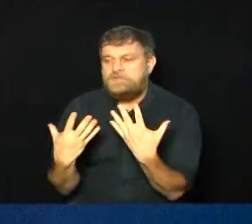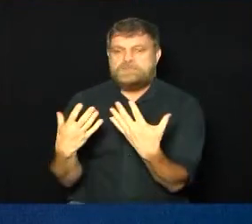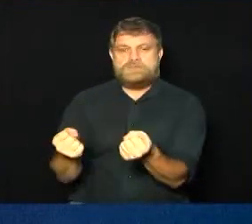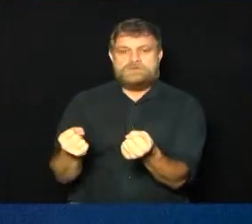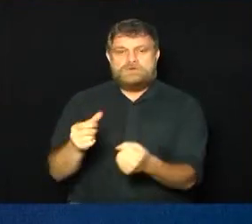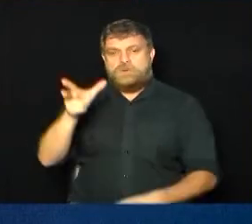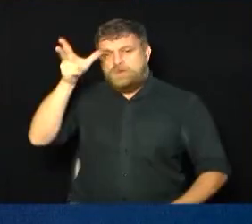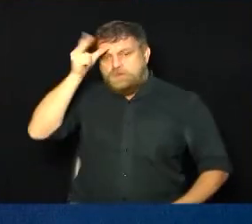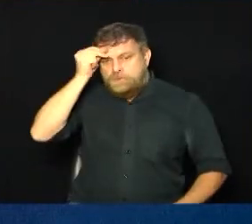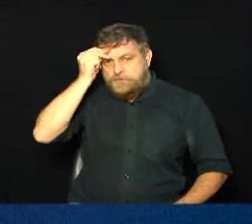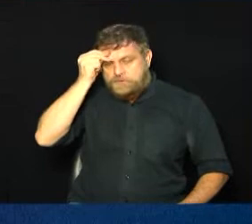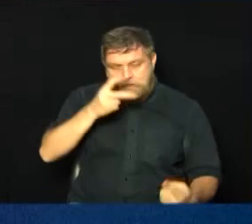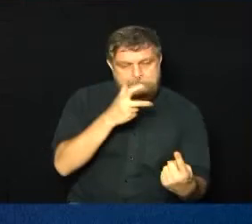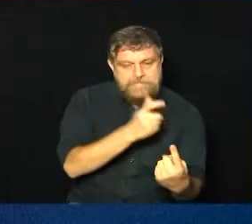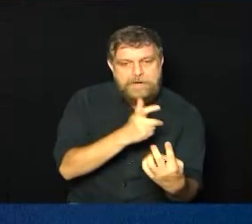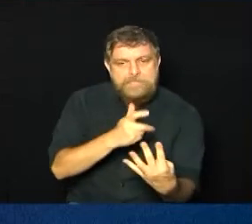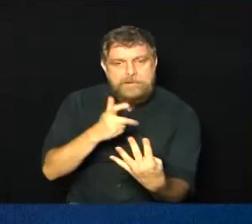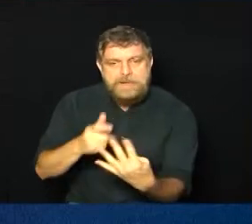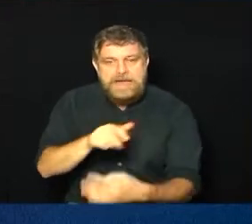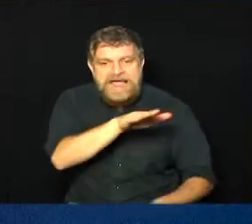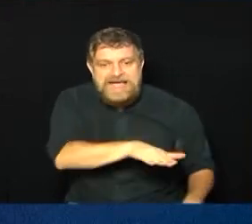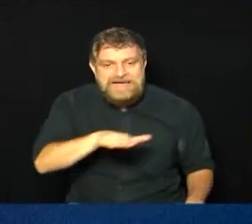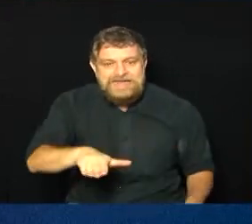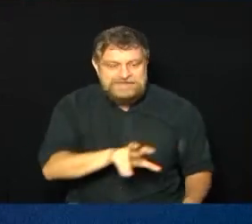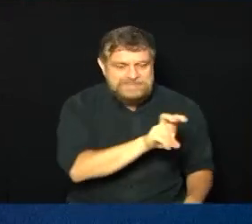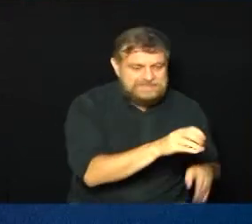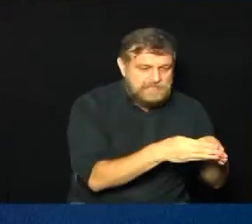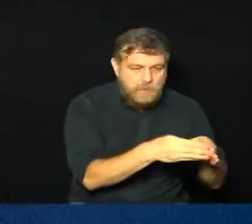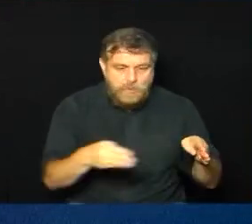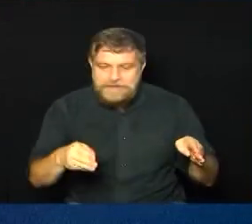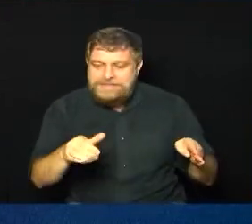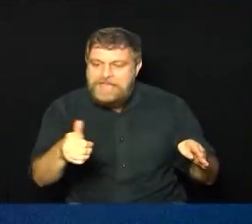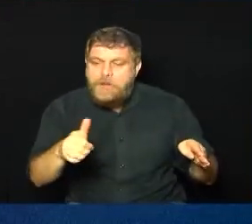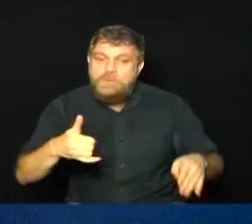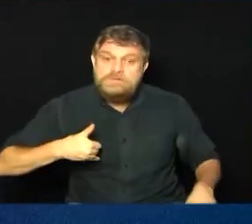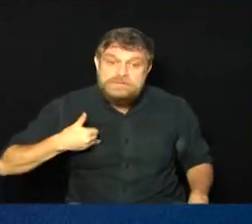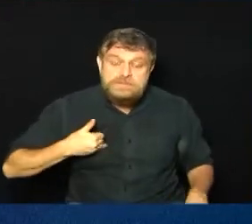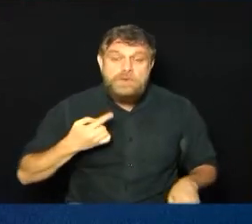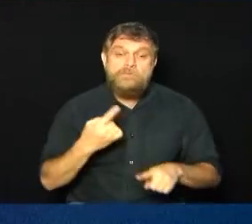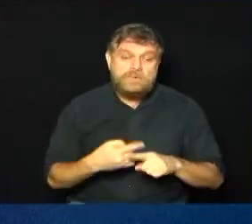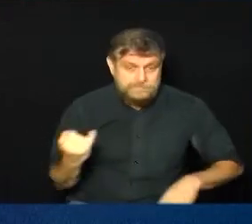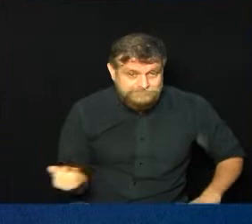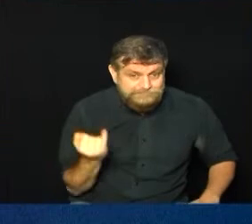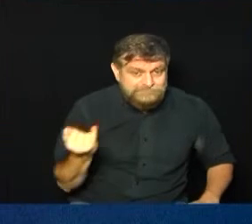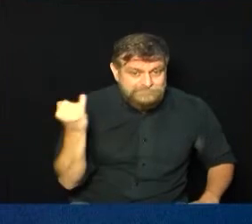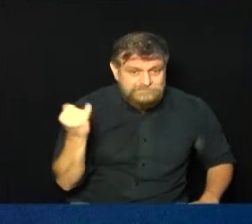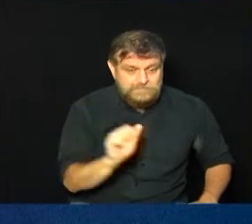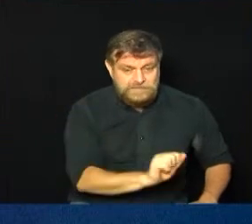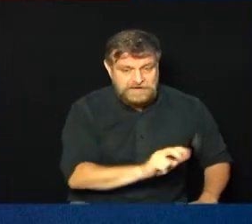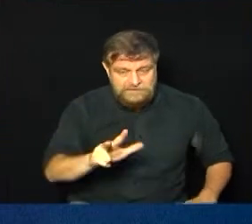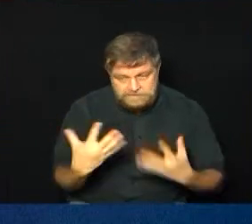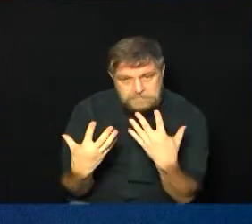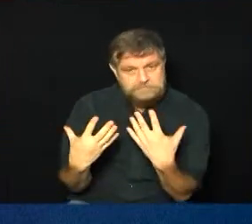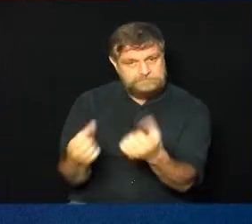contra a Covid-19 para as crianças de 5 a 11 anos. Por que é importante esta aprovação desta